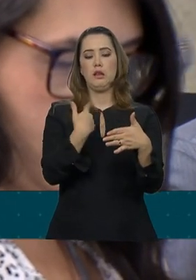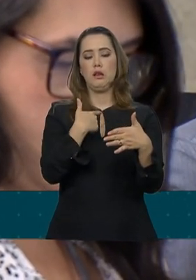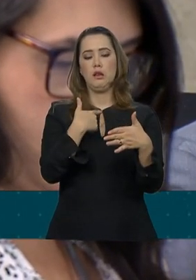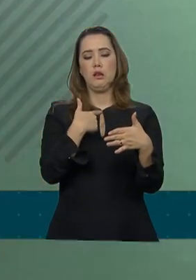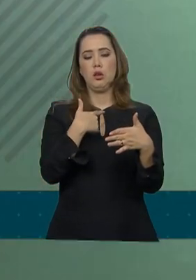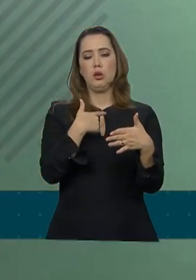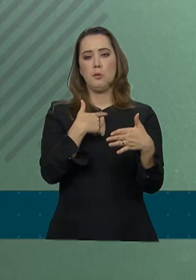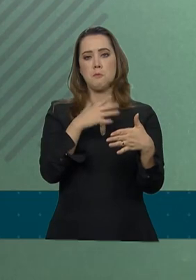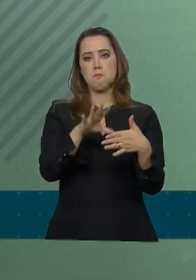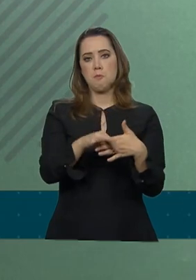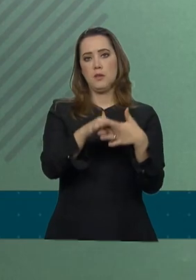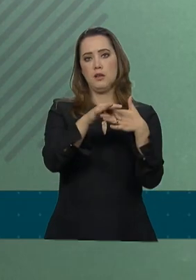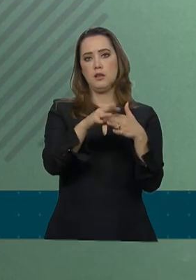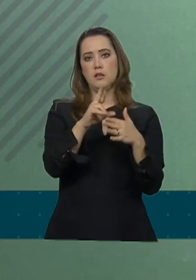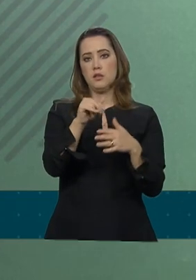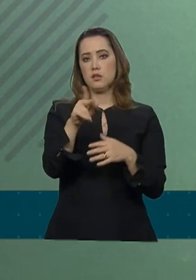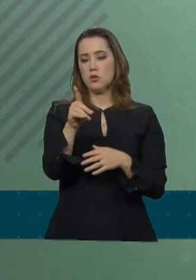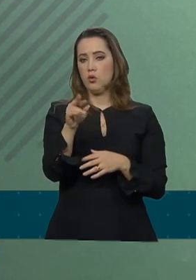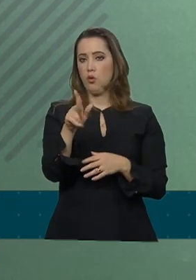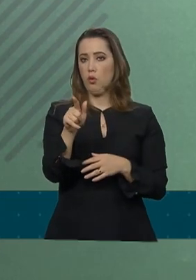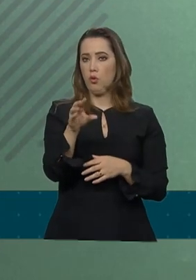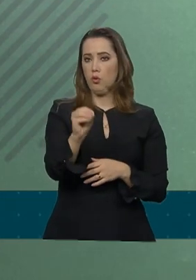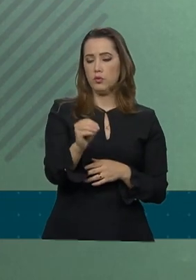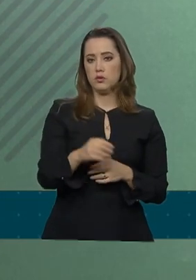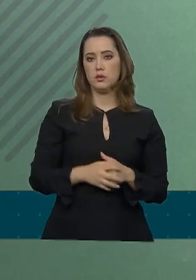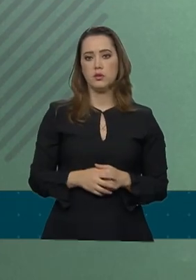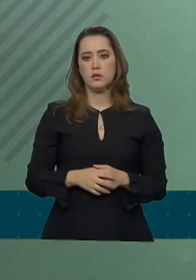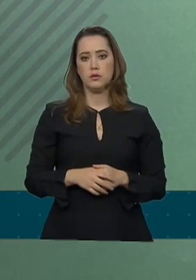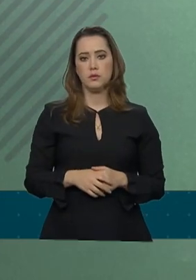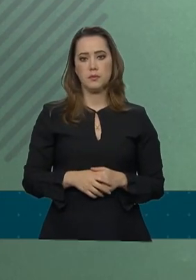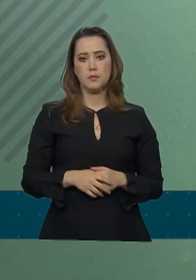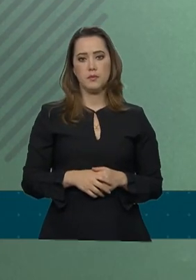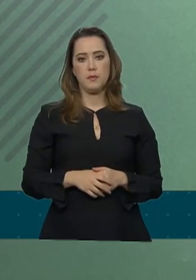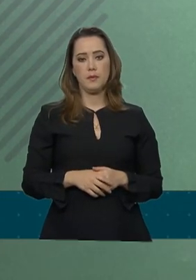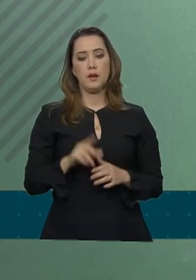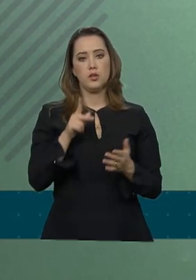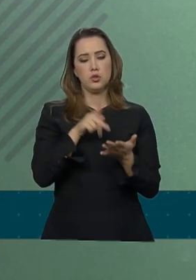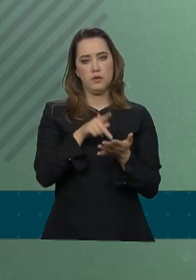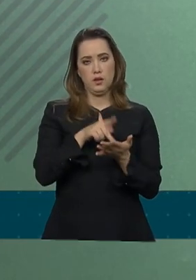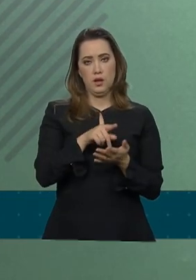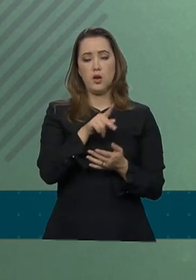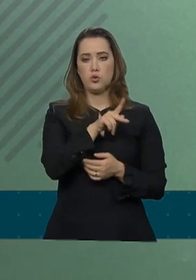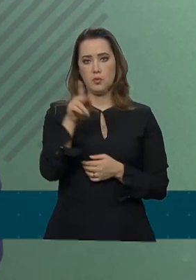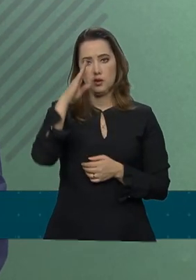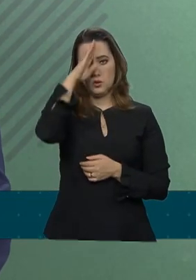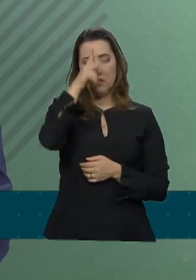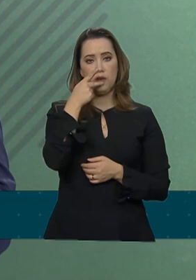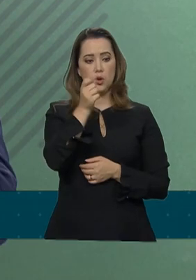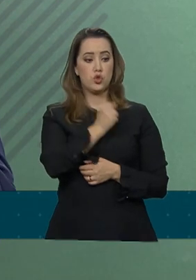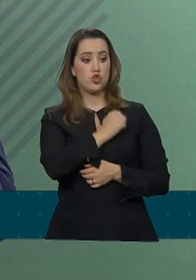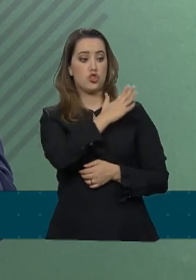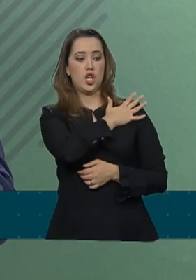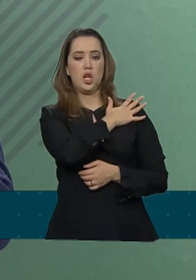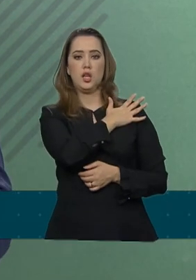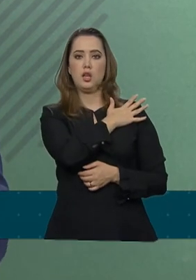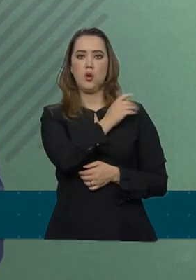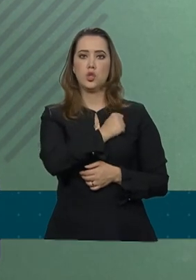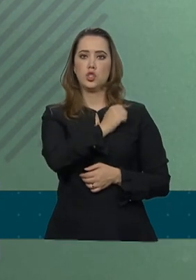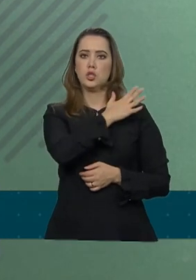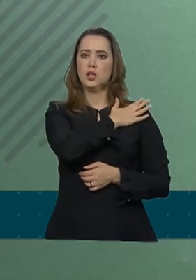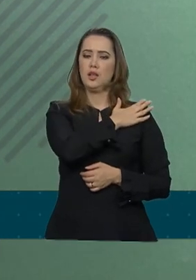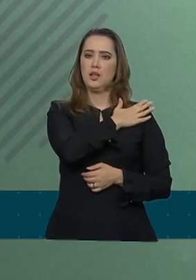verdade, o senhor presidente da República chamou de general. General. General, então, é um posto